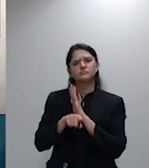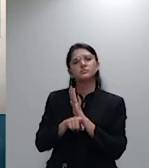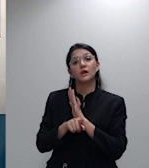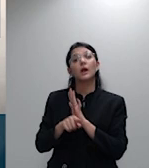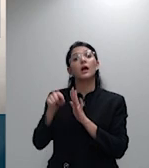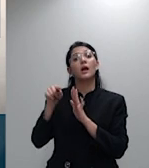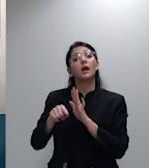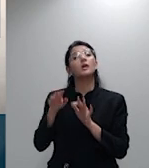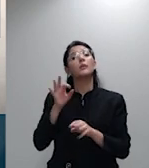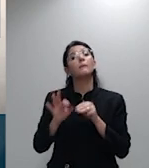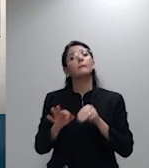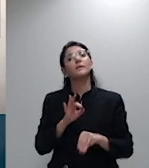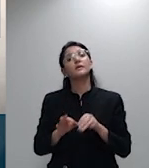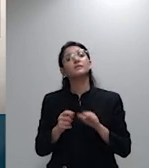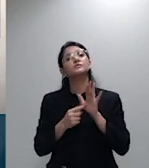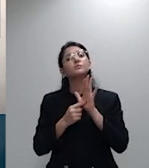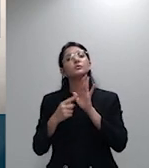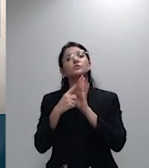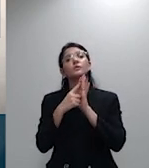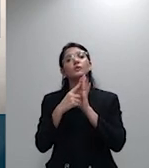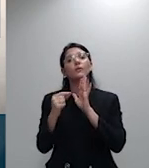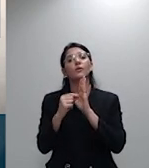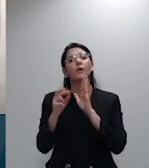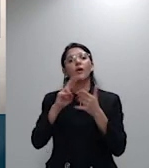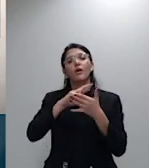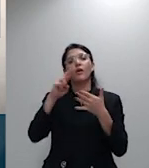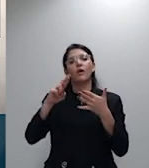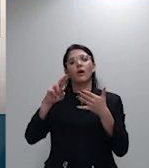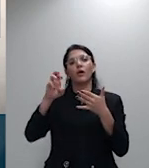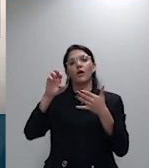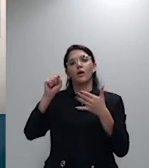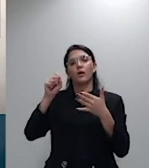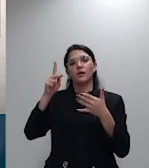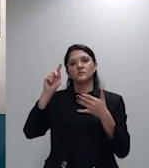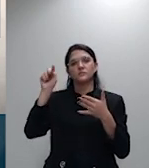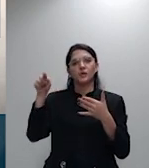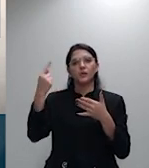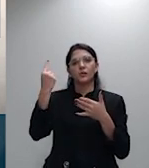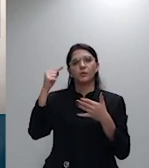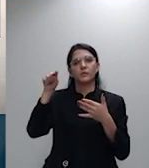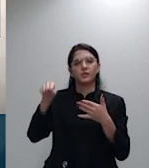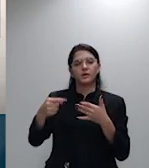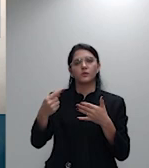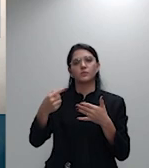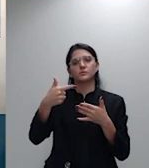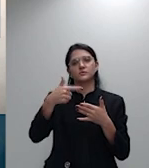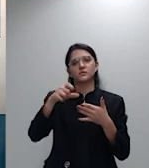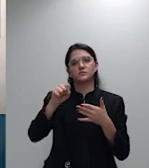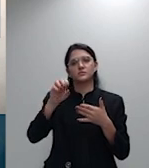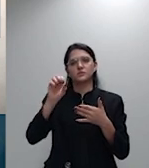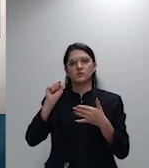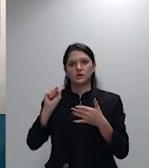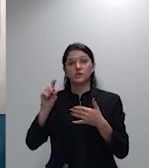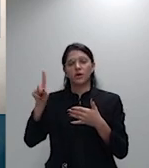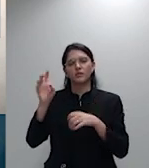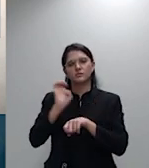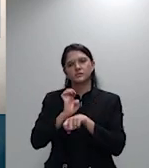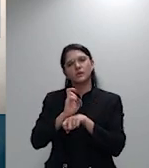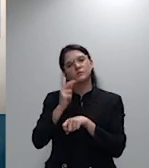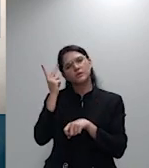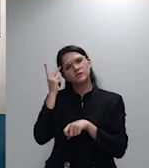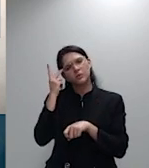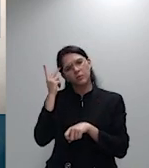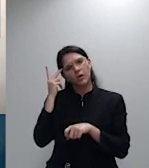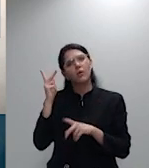RESP 1.280.201 de São Paulo que é um leading case da questão neste colegiado e aí eu